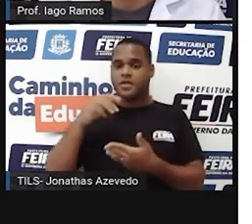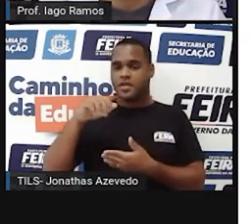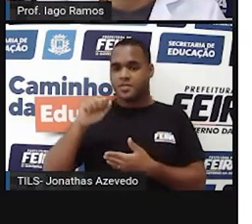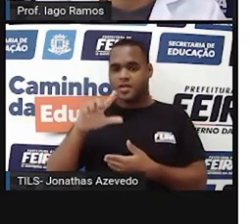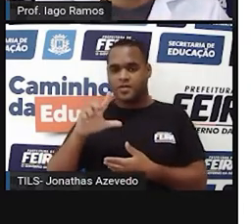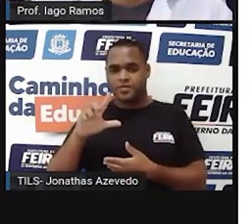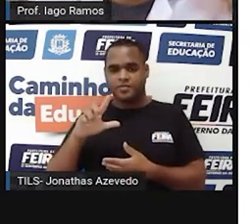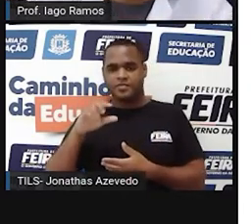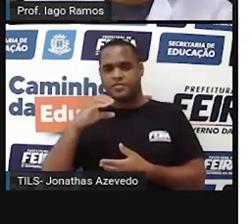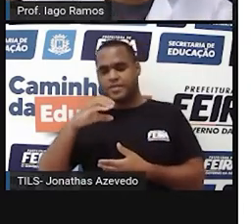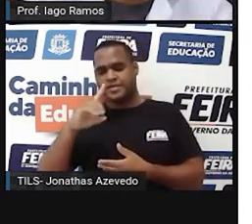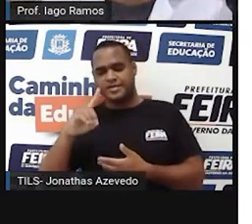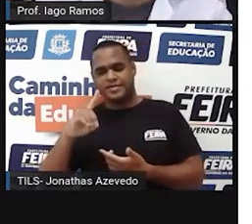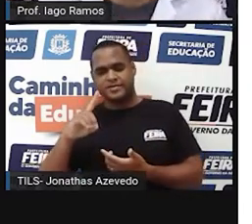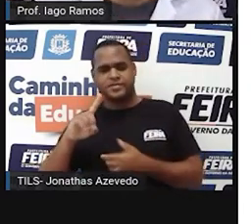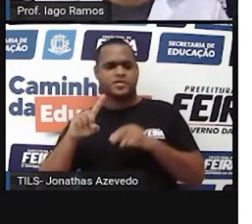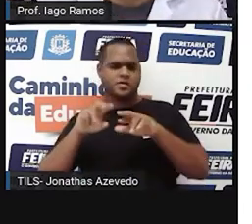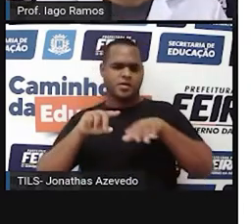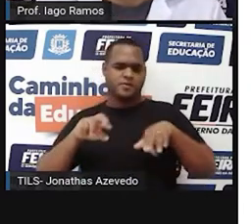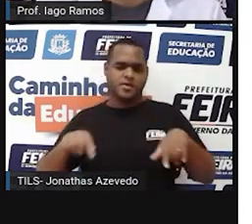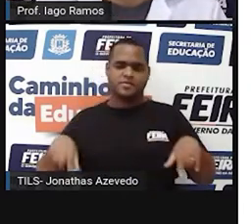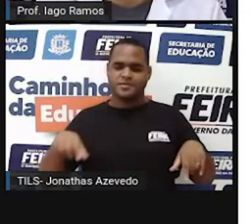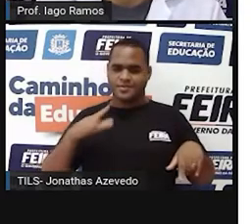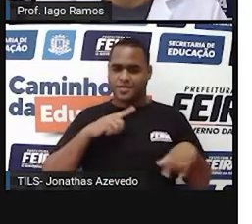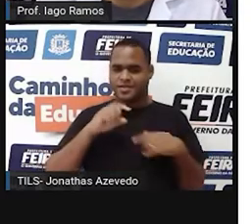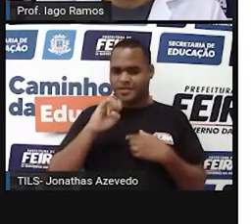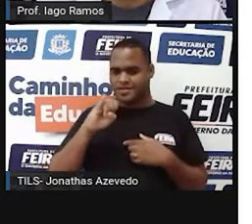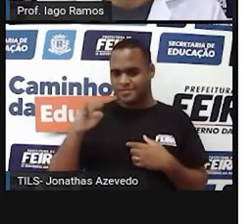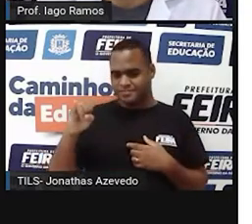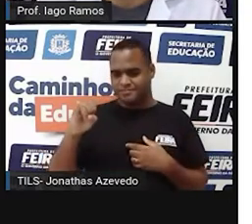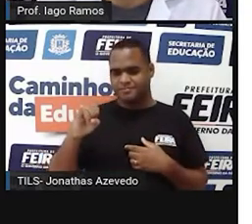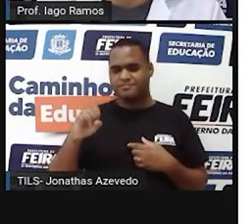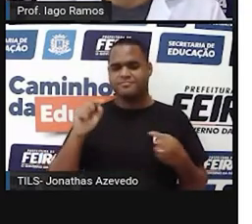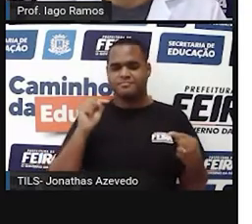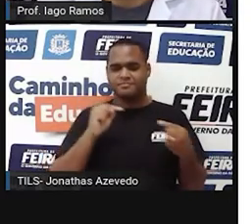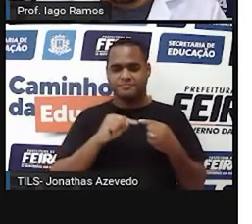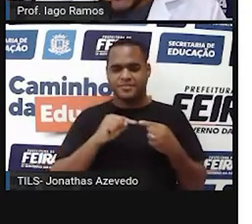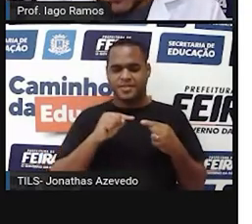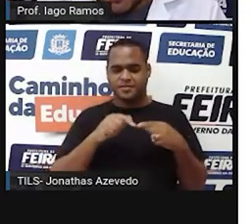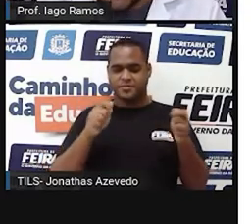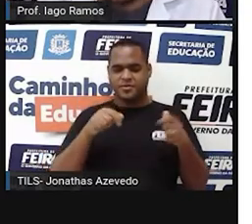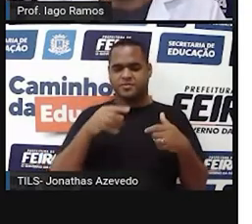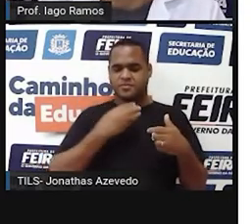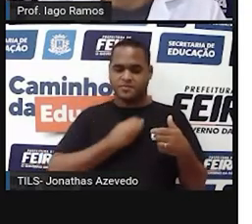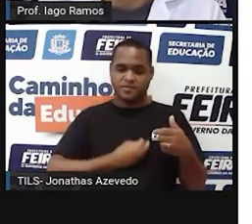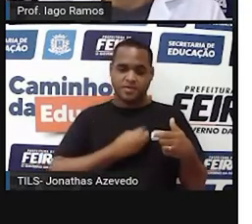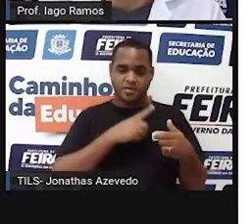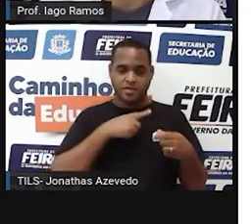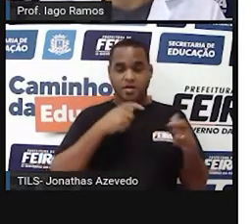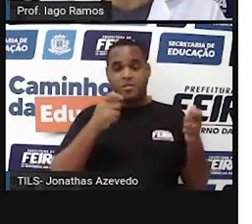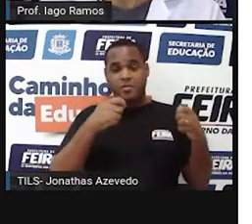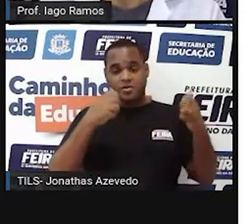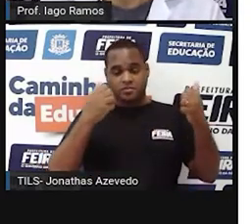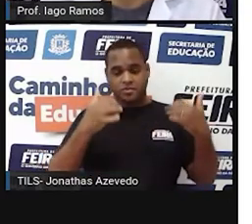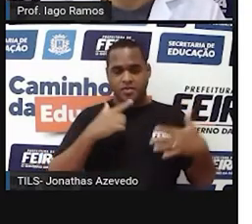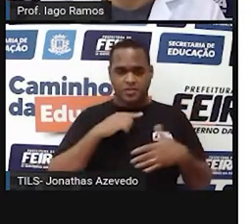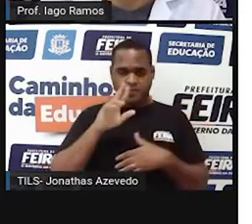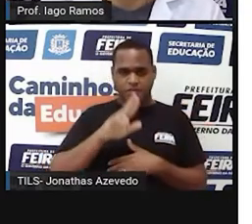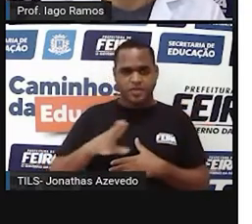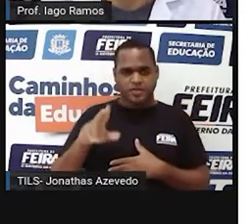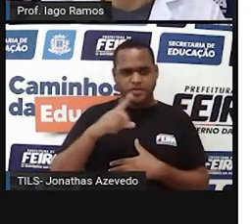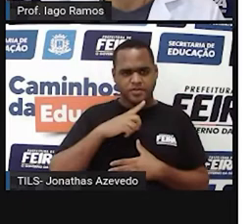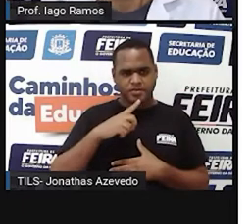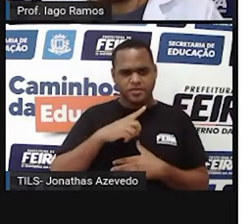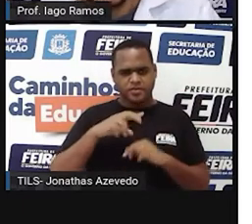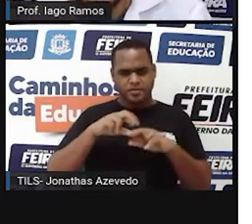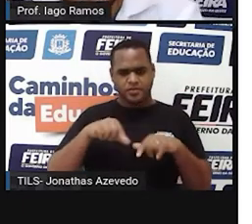intensidade luminosa e tantas outras medidas que existem e que possam ser usadas